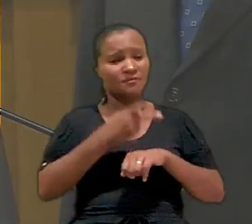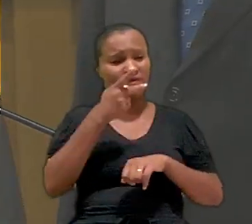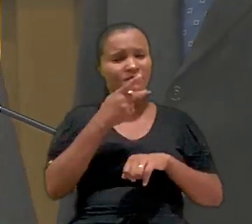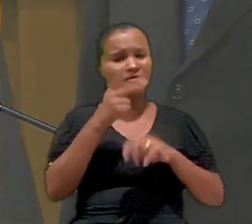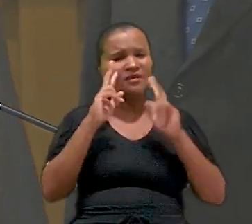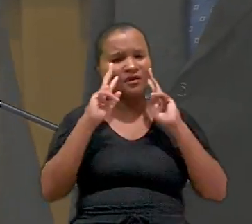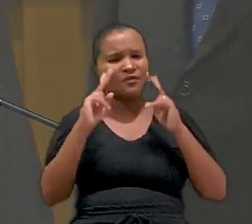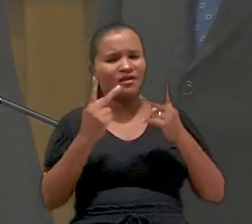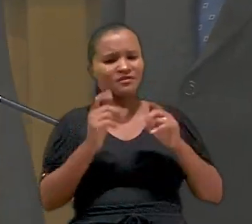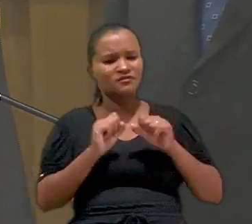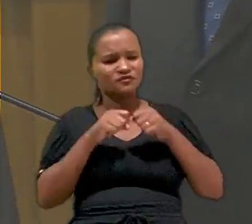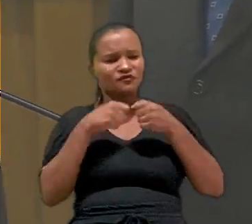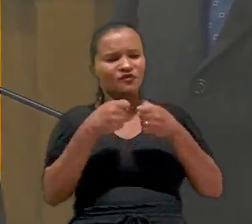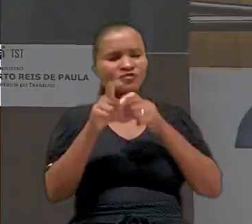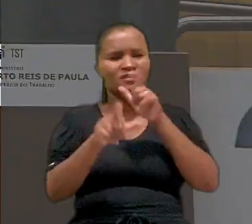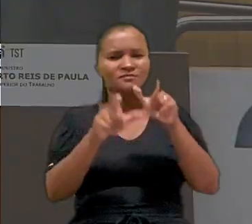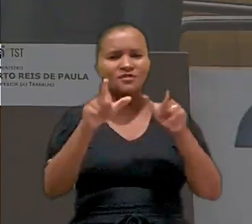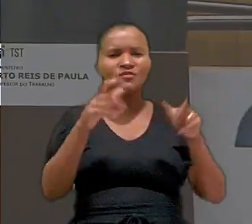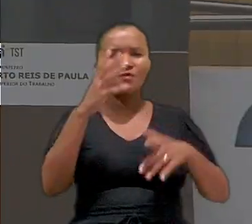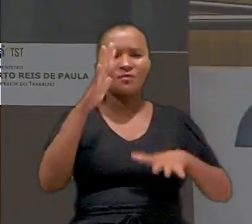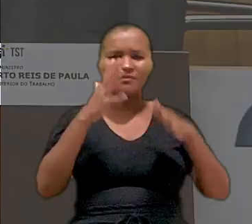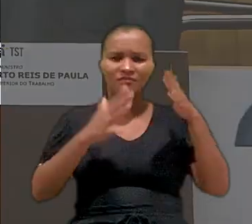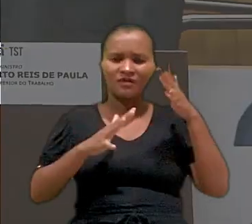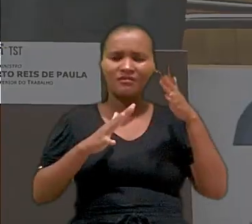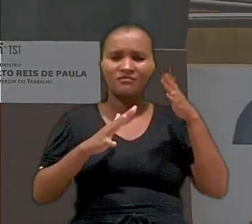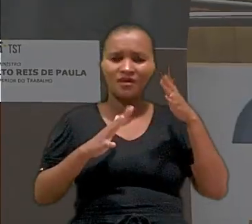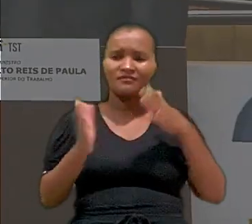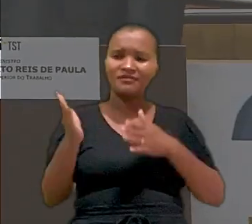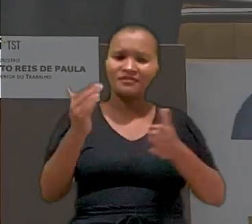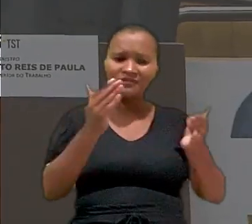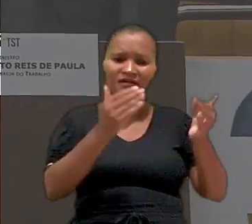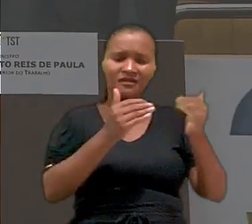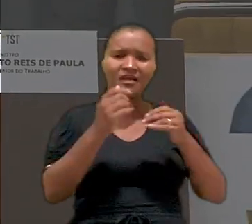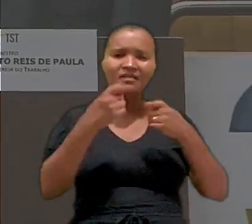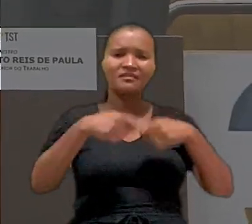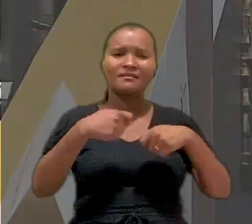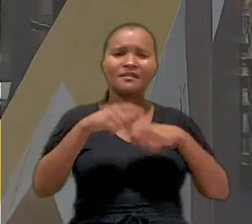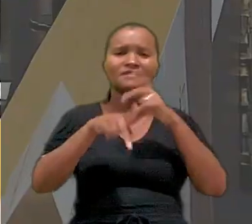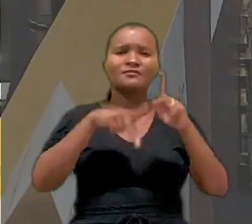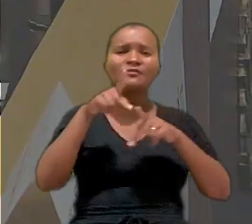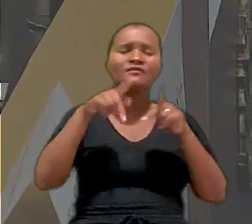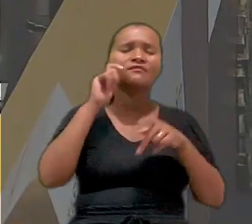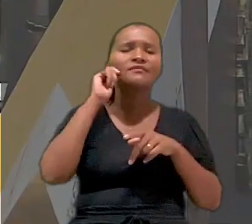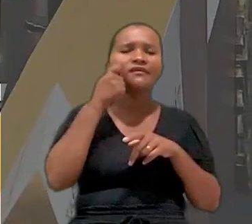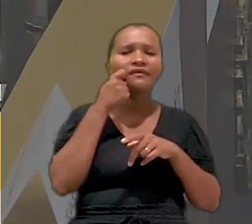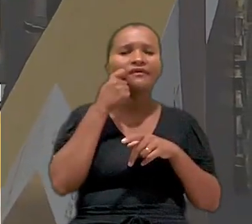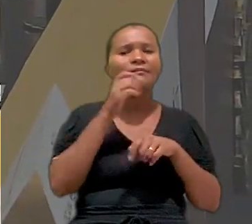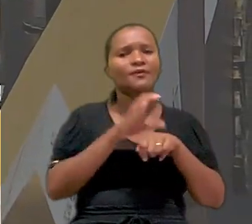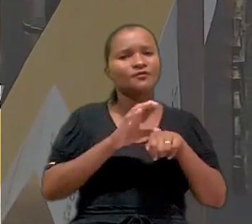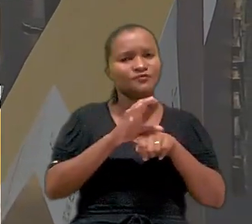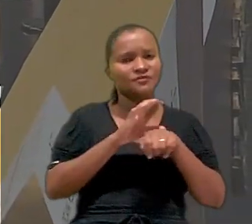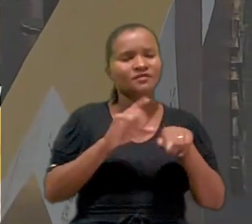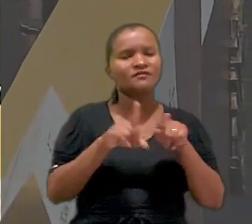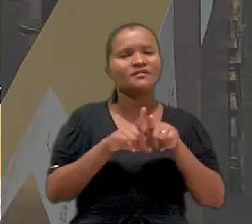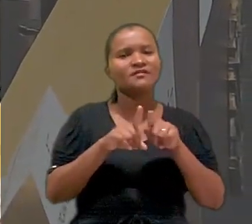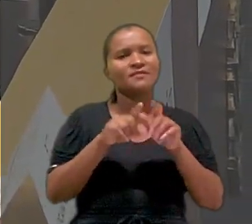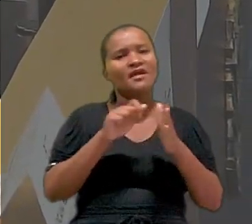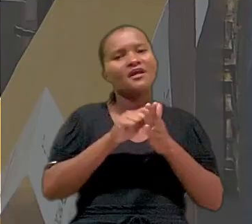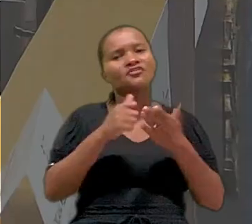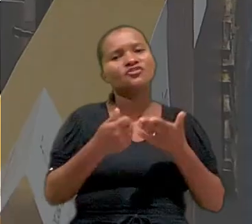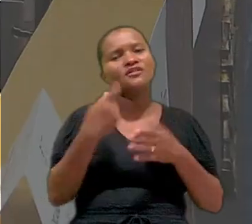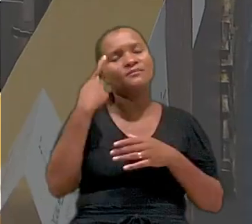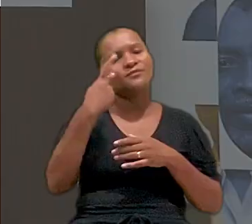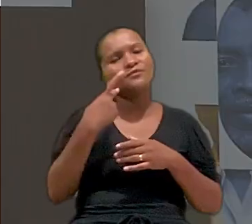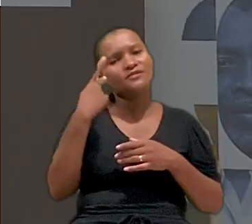o prêmio reconhece o empenho dos homenageados em trazer as demandas da população negra para o seio da Constituição e para a